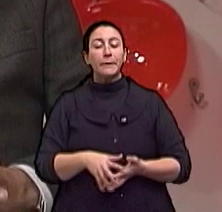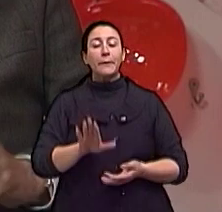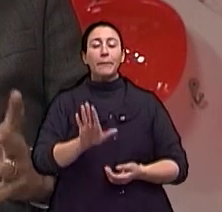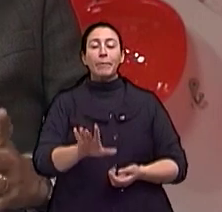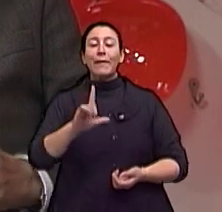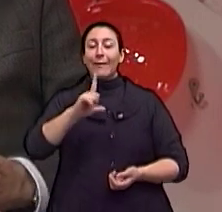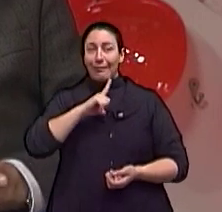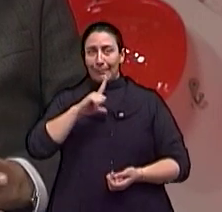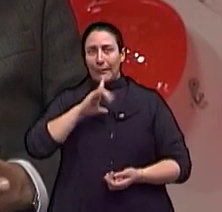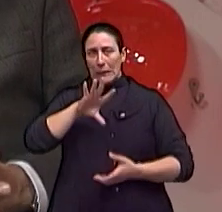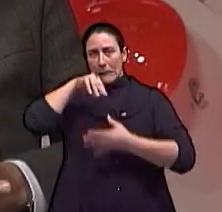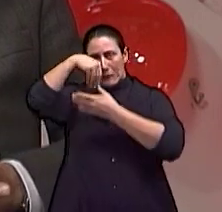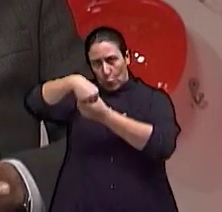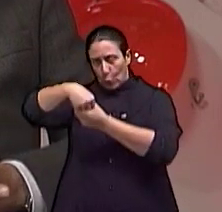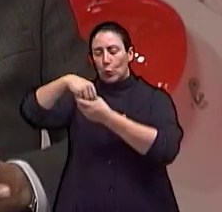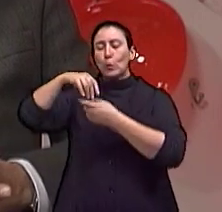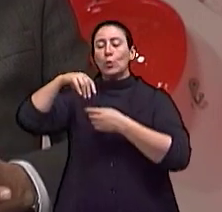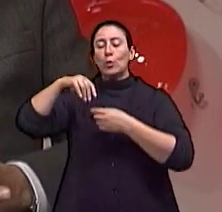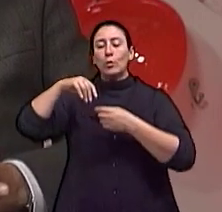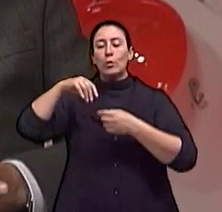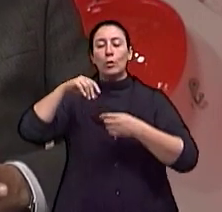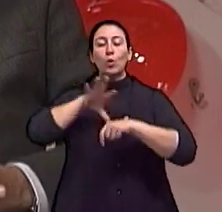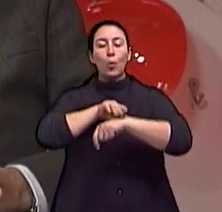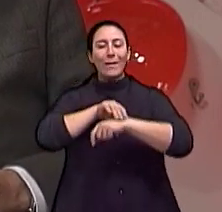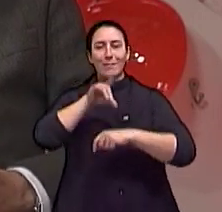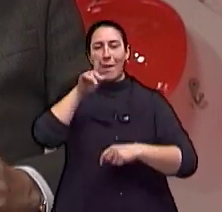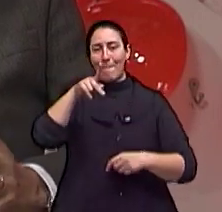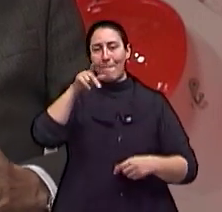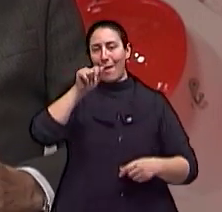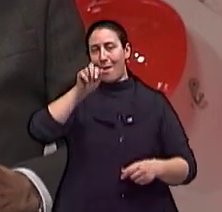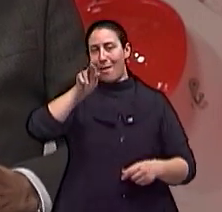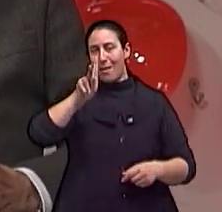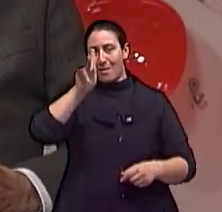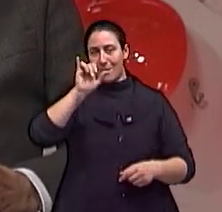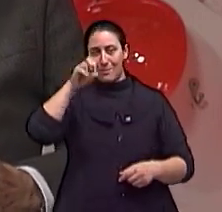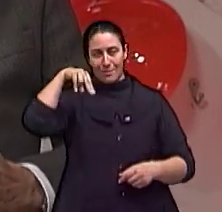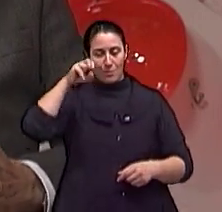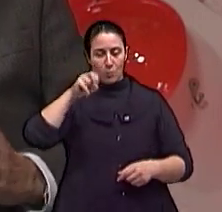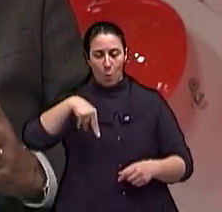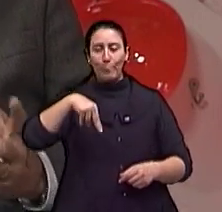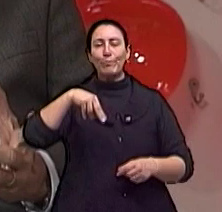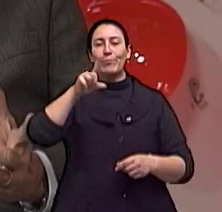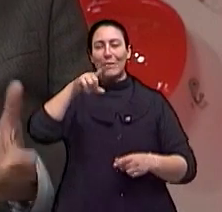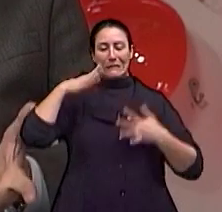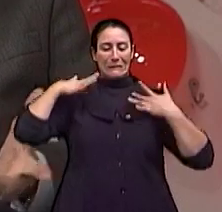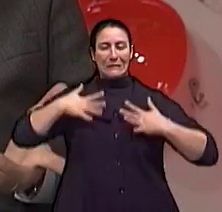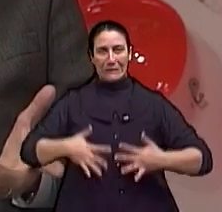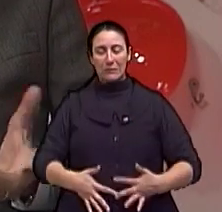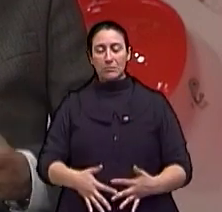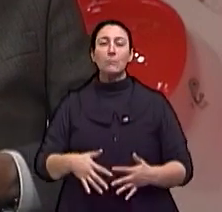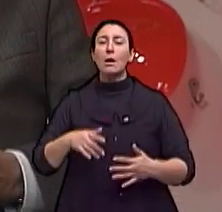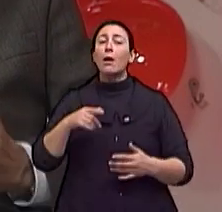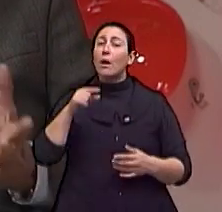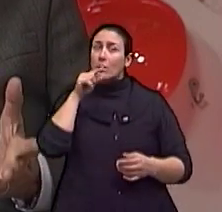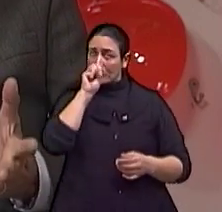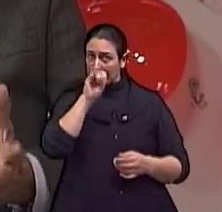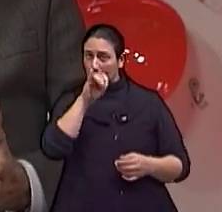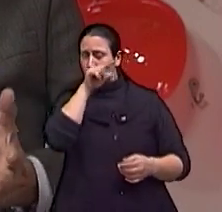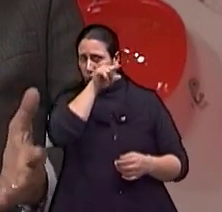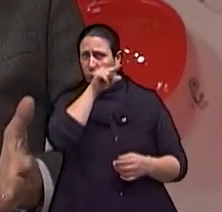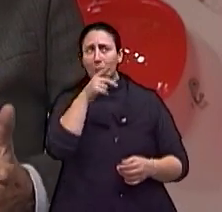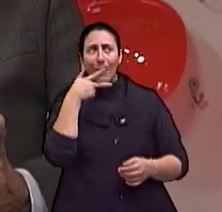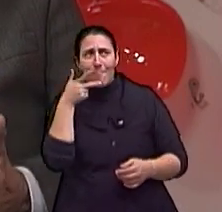ambulatório de doença de Parkinson lá no hospital. Então, quando o neurologista identifica que existe uma indicação,